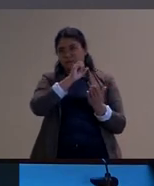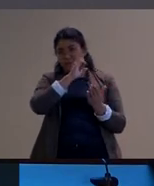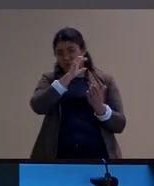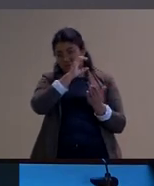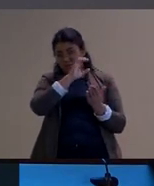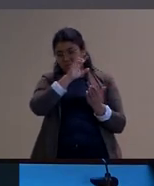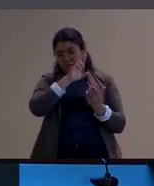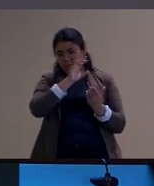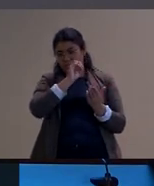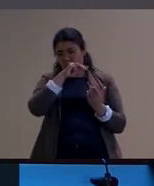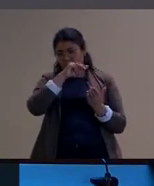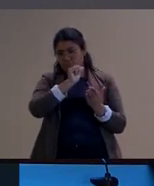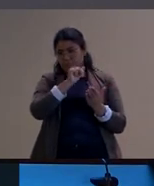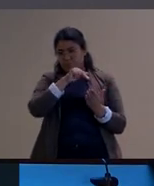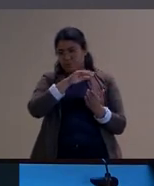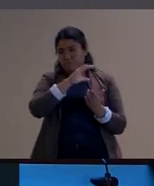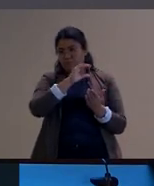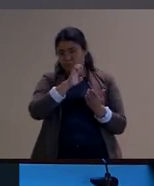mais